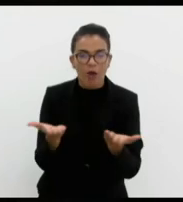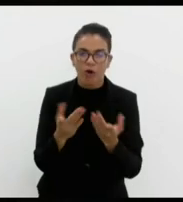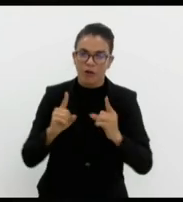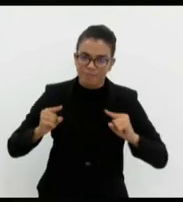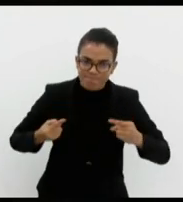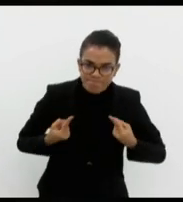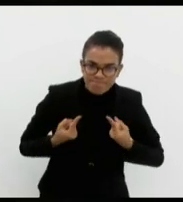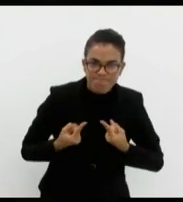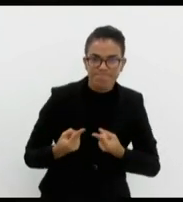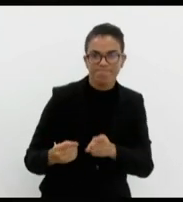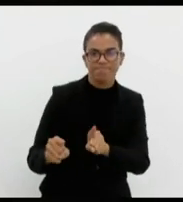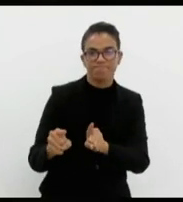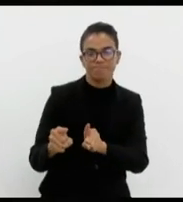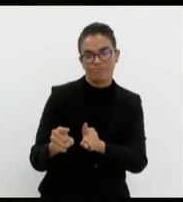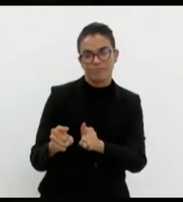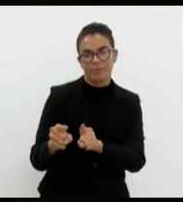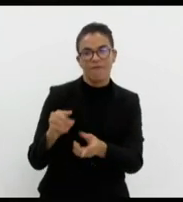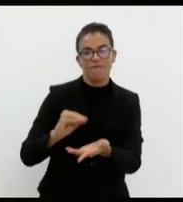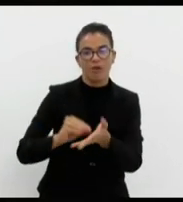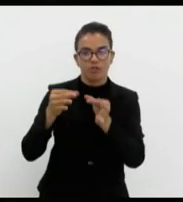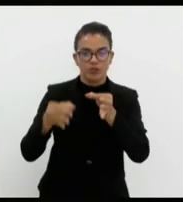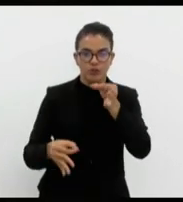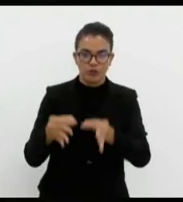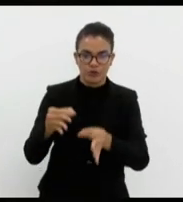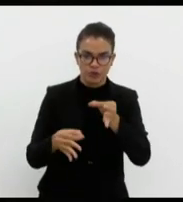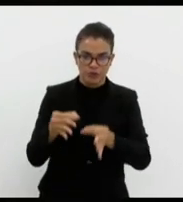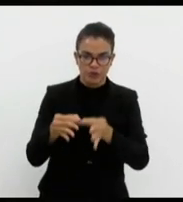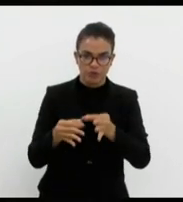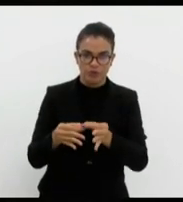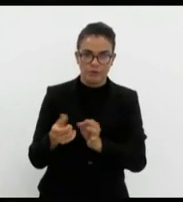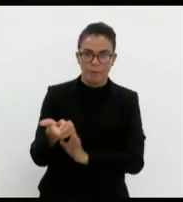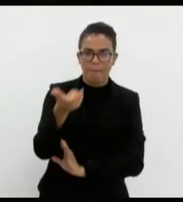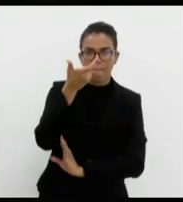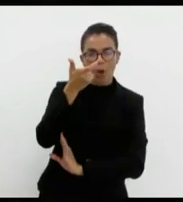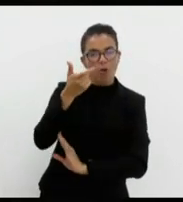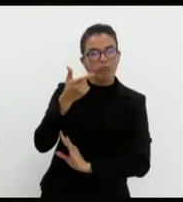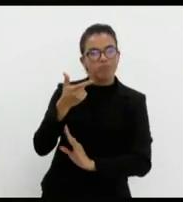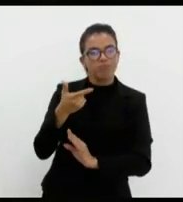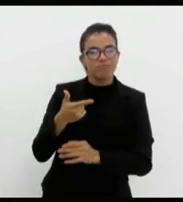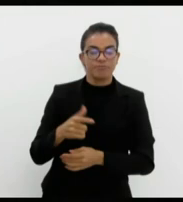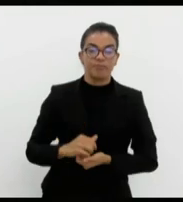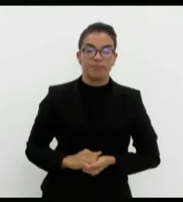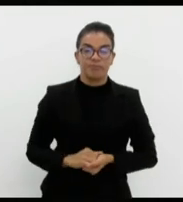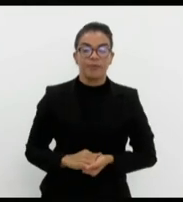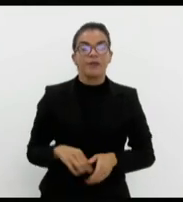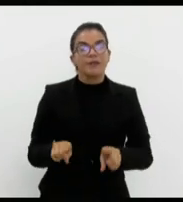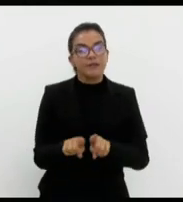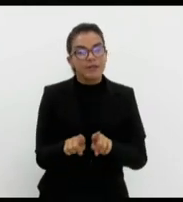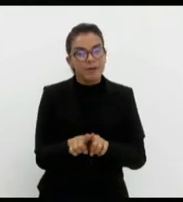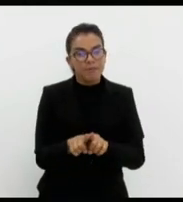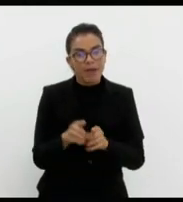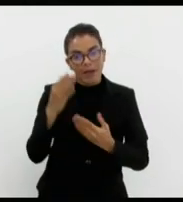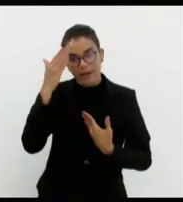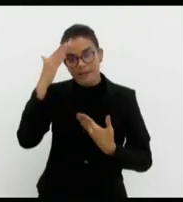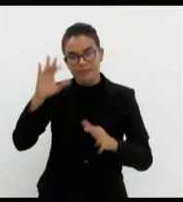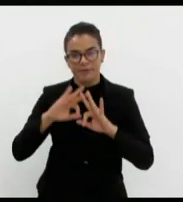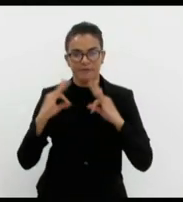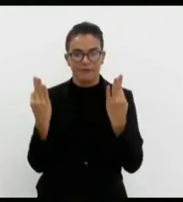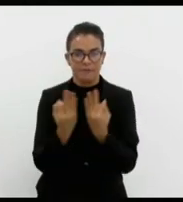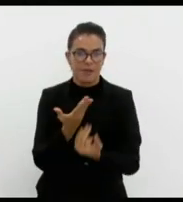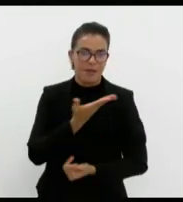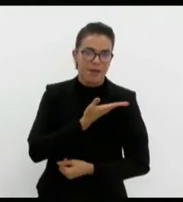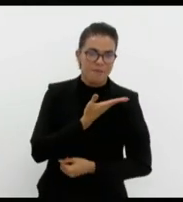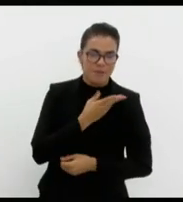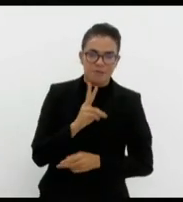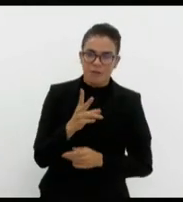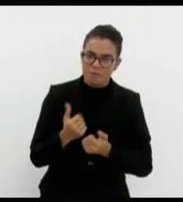as injustiças dessa acusação. Quero primeiramente agradecer a Deus, a minha família e os meus amigos, que estiveram ao meu